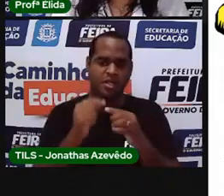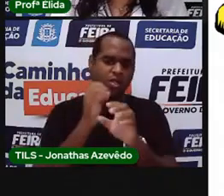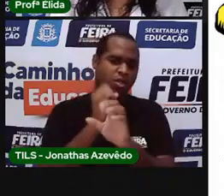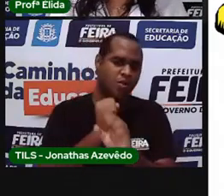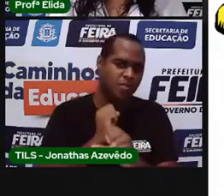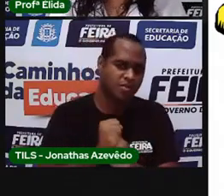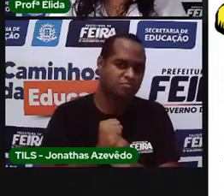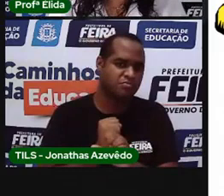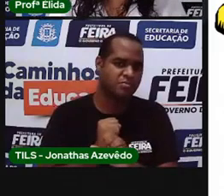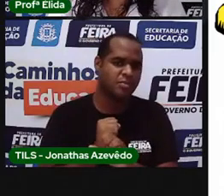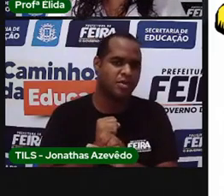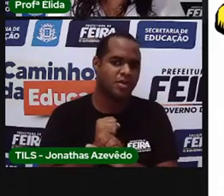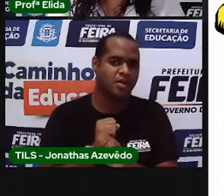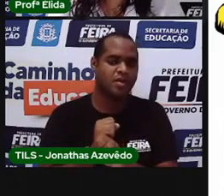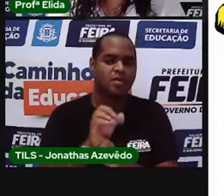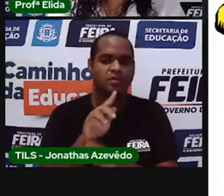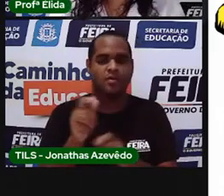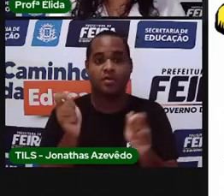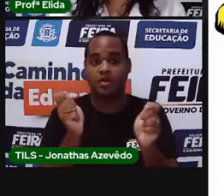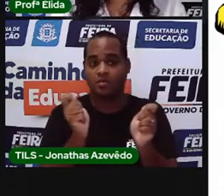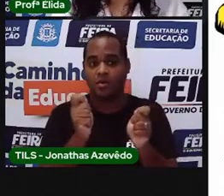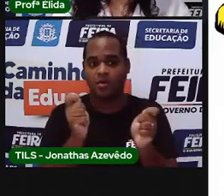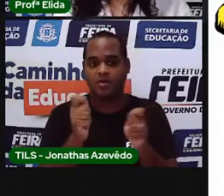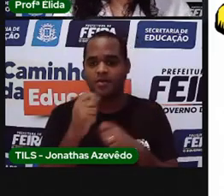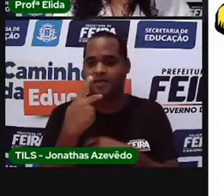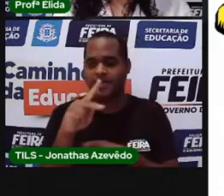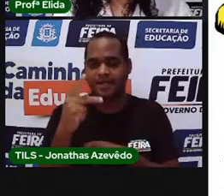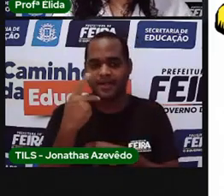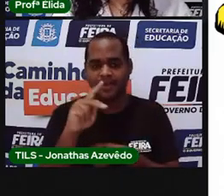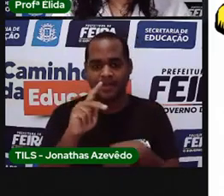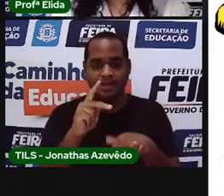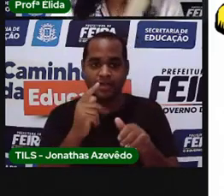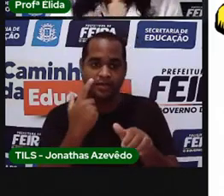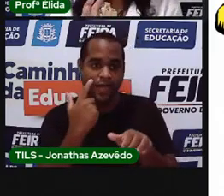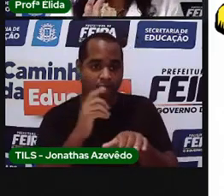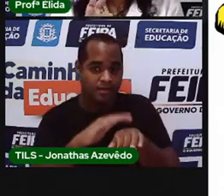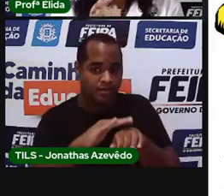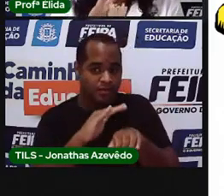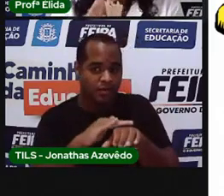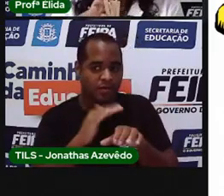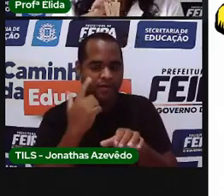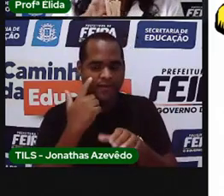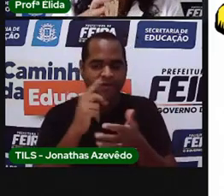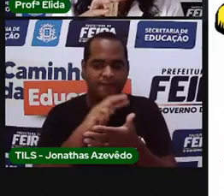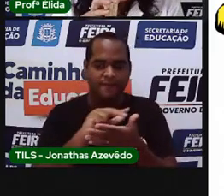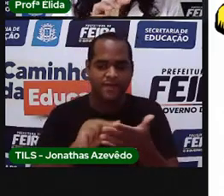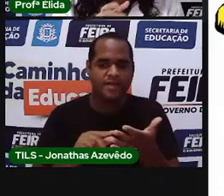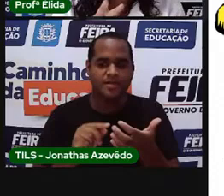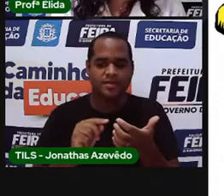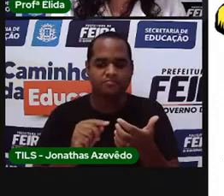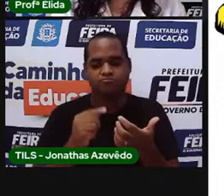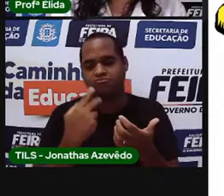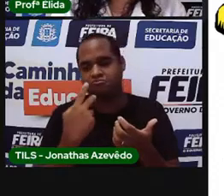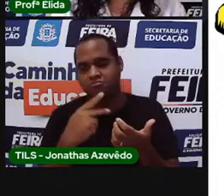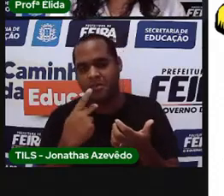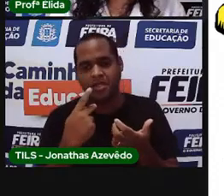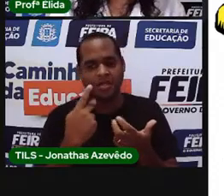Você pode fazer o registro, como a Pro fez aqui, com os palitinhos.